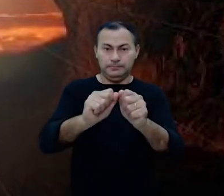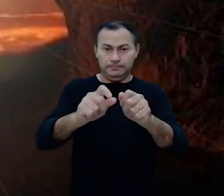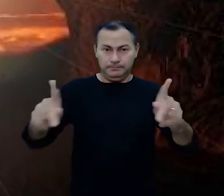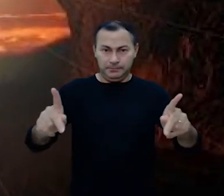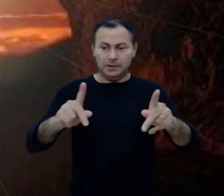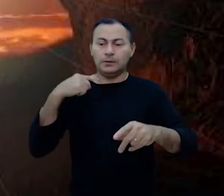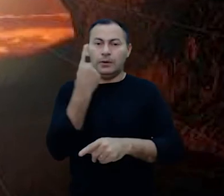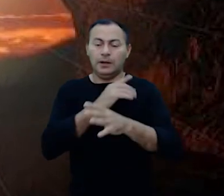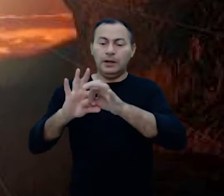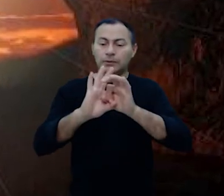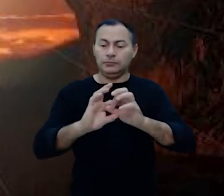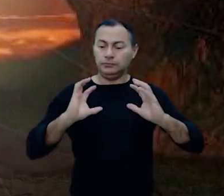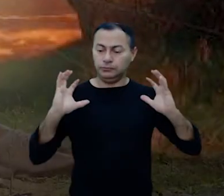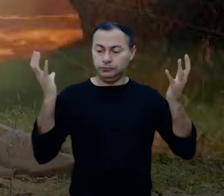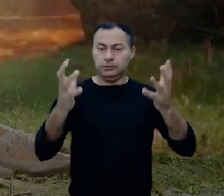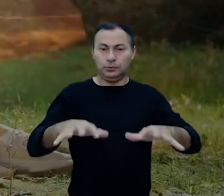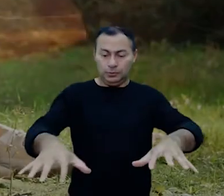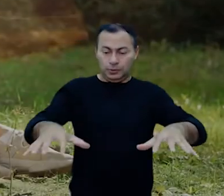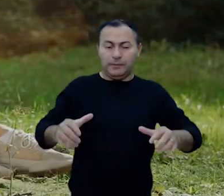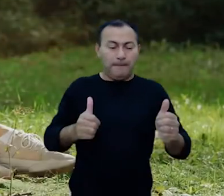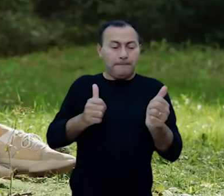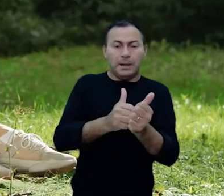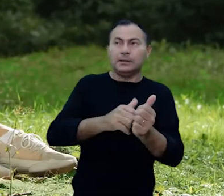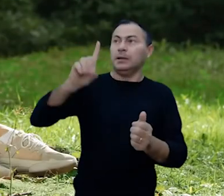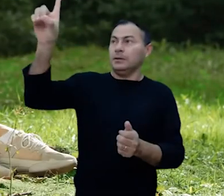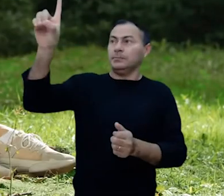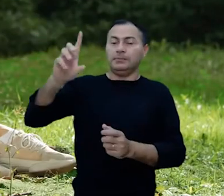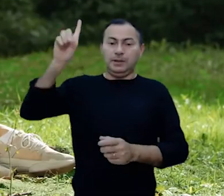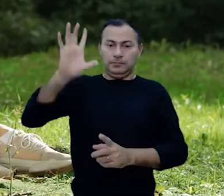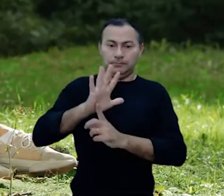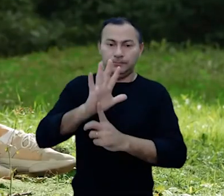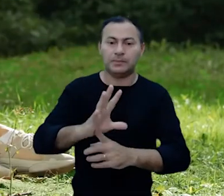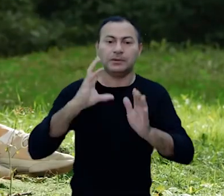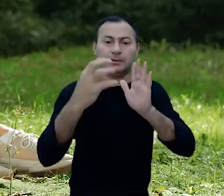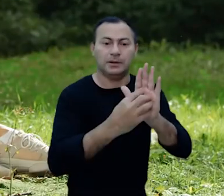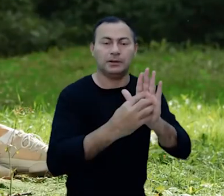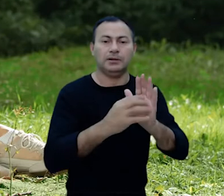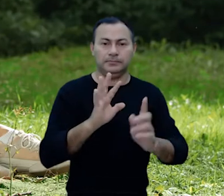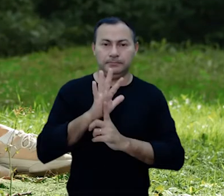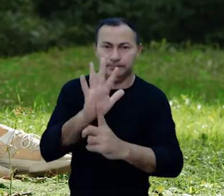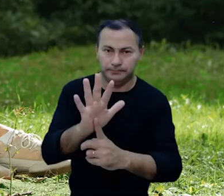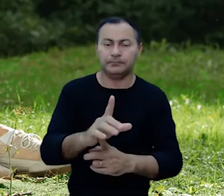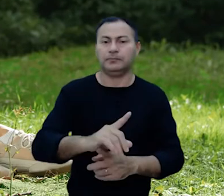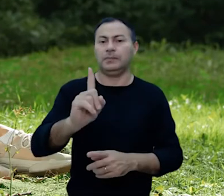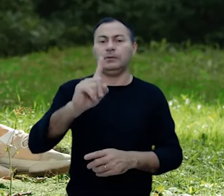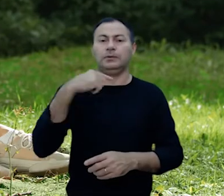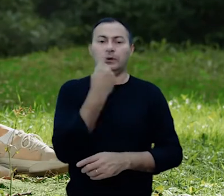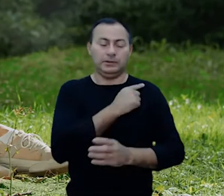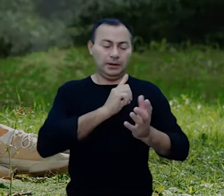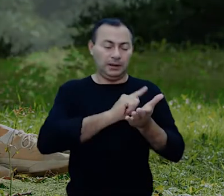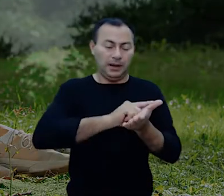Apocalipse, quando nós nos reunirmos em volta do trono e nos aproximarmos de Deus, o Deus da revelação e dos simbolismos das revelações,